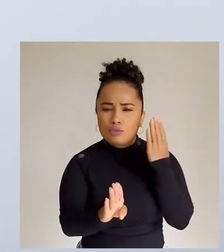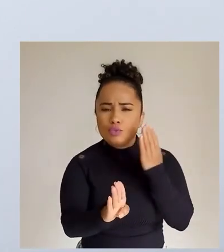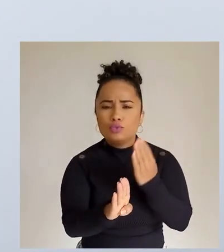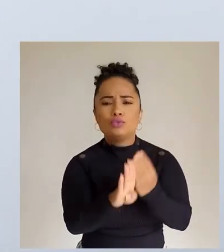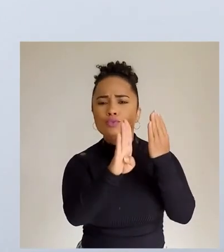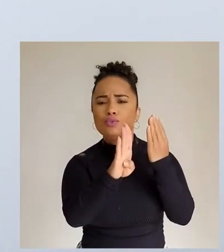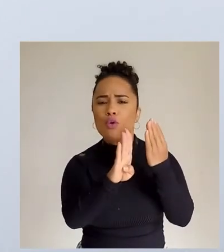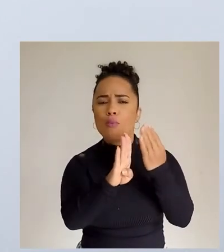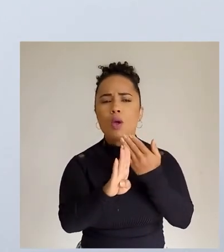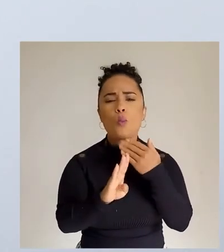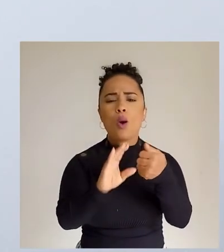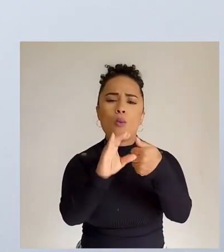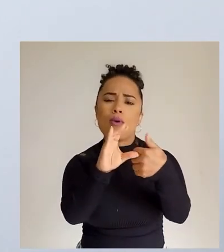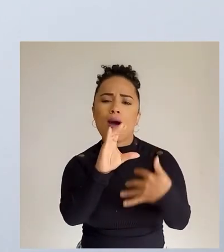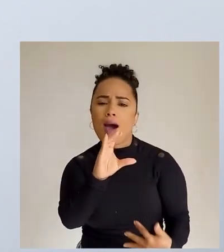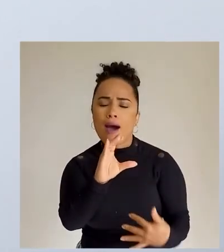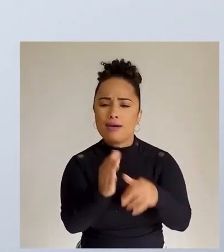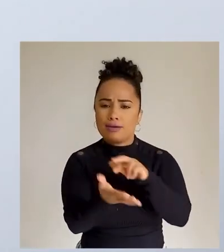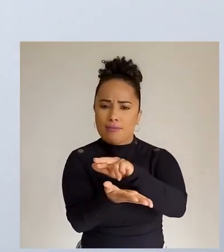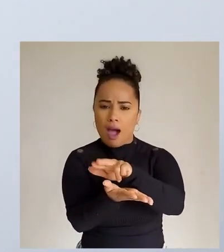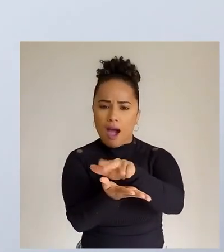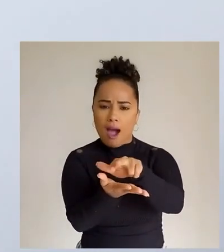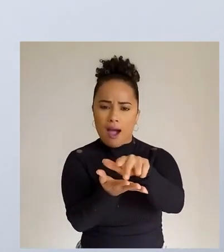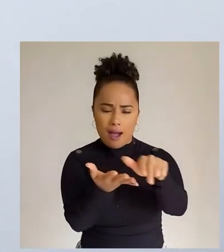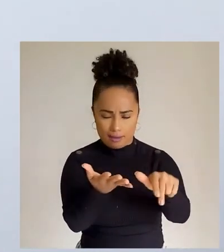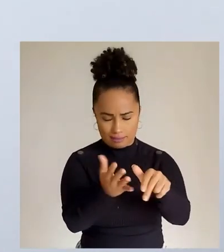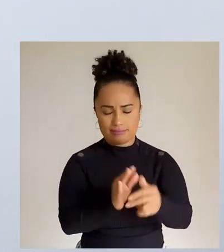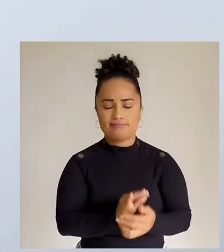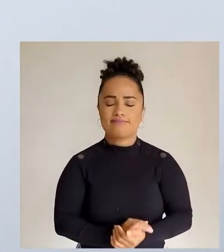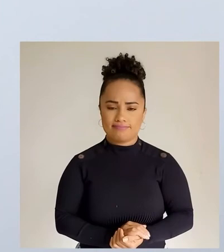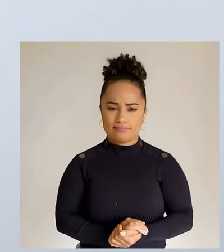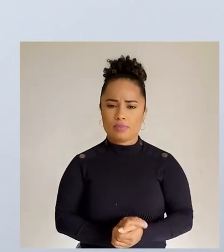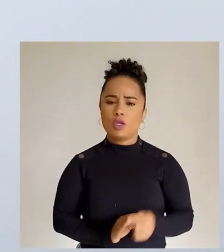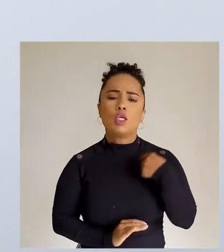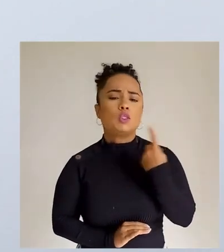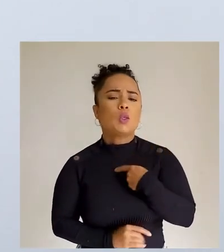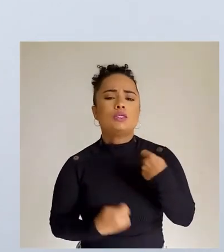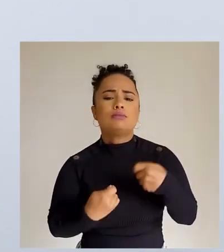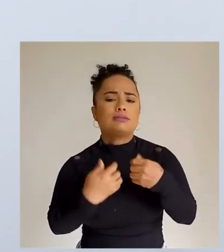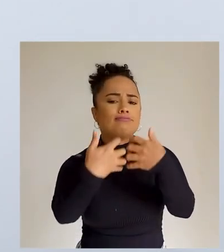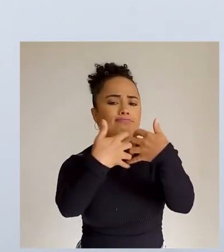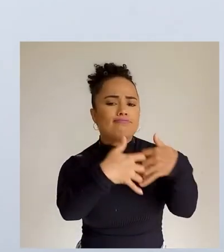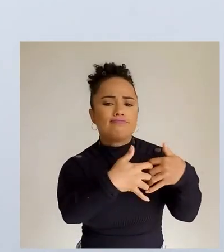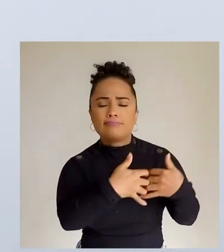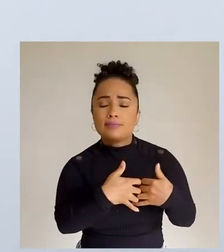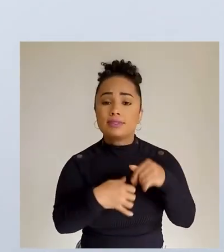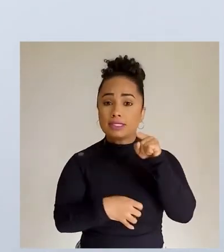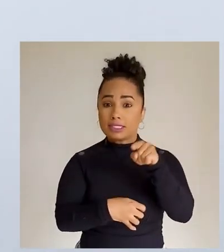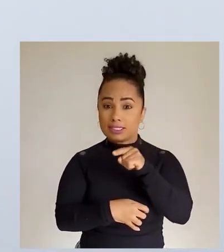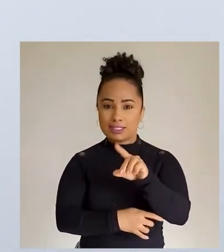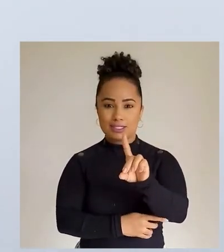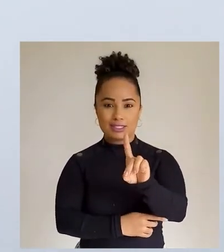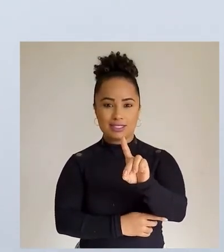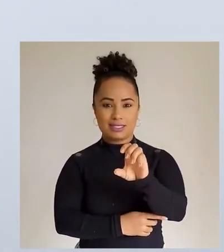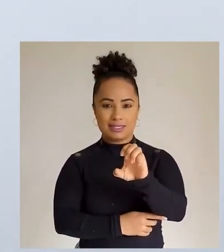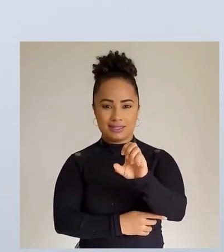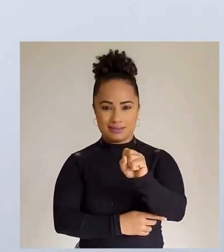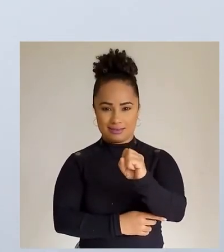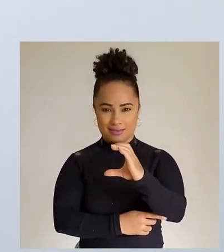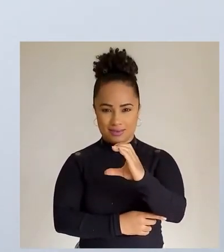o objetivo de textos com características diferentes. Então, nós temos que nos perguntar,